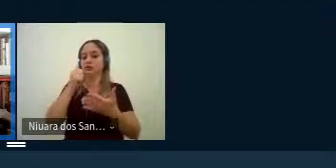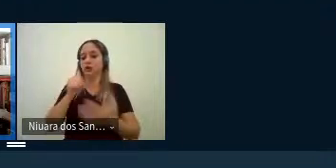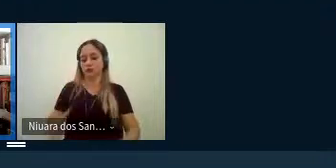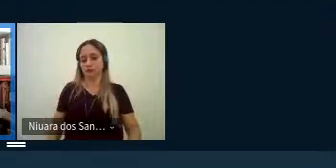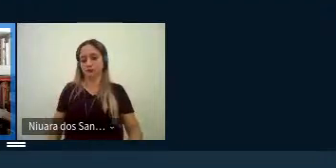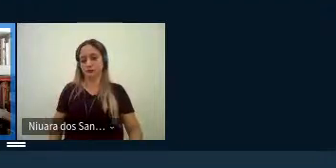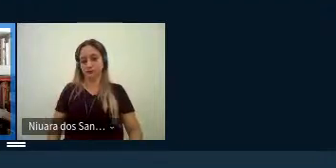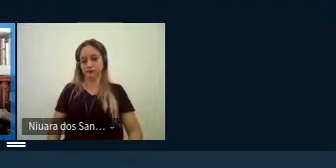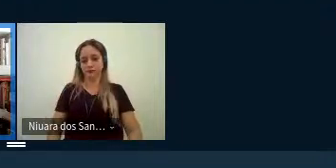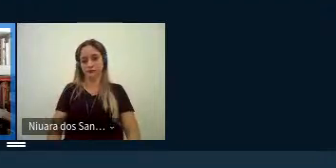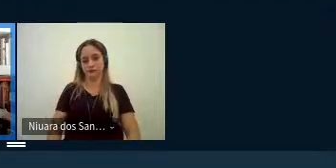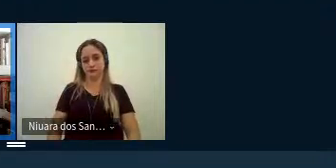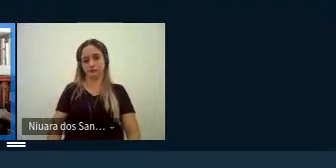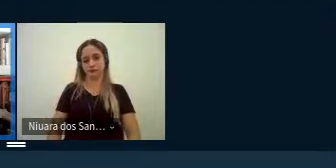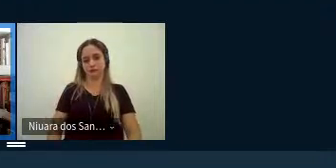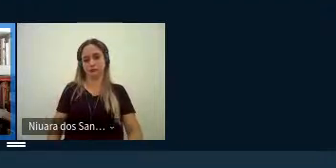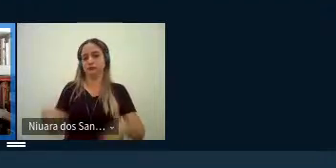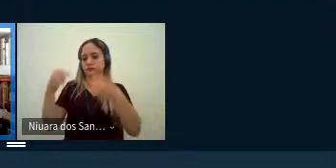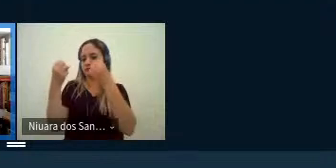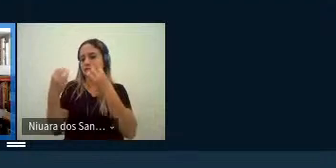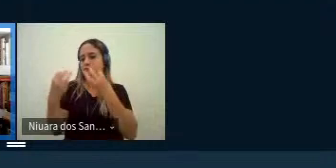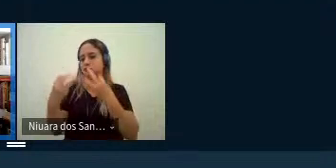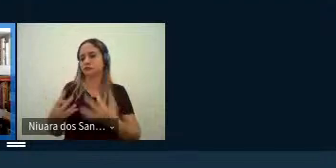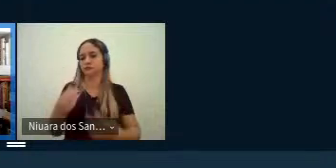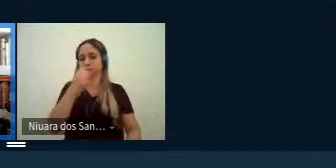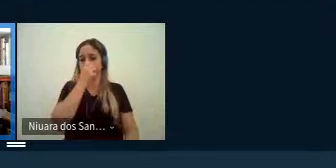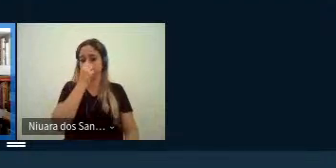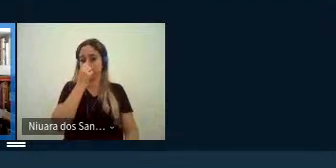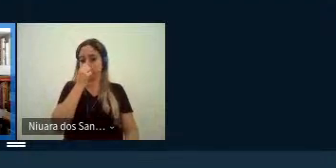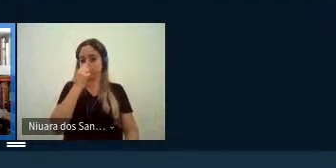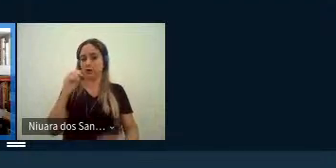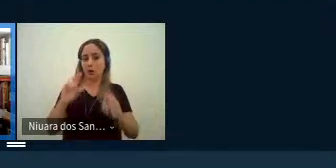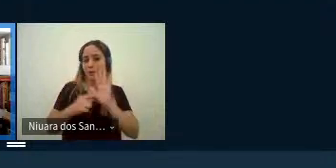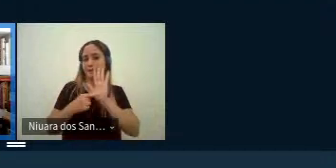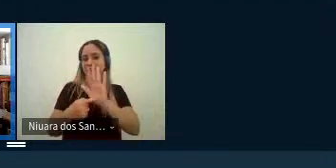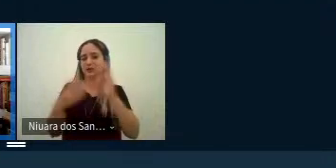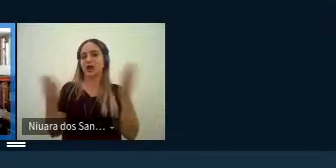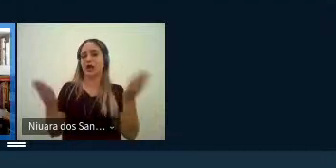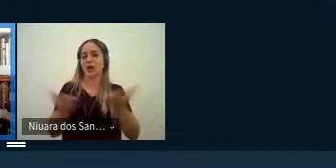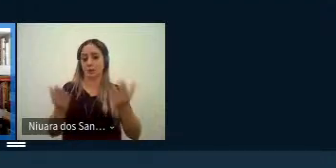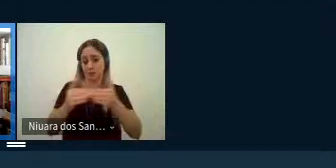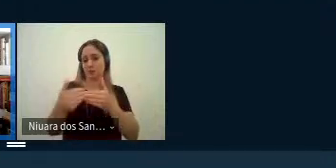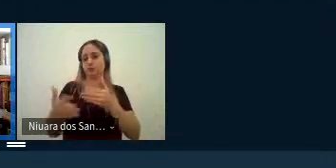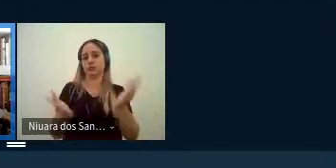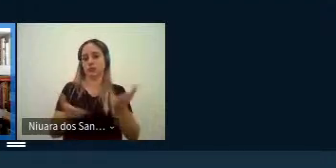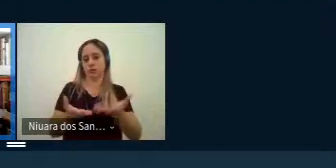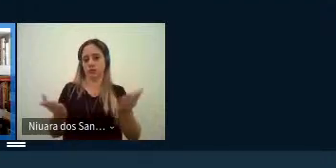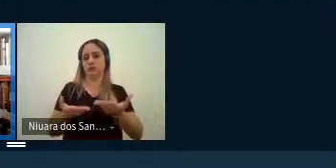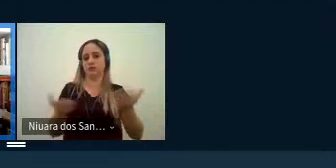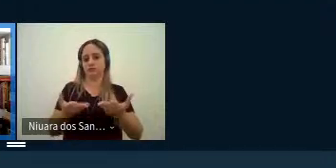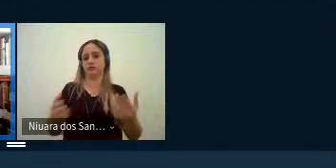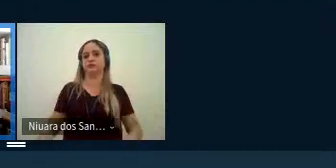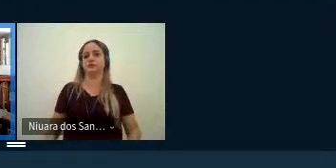dito isso eu vou apresentar a partir de agora acho que é um